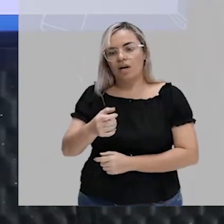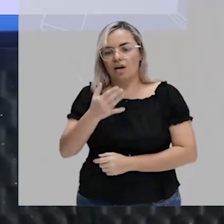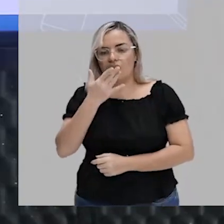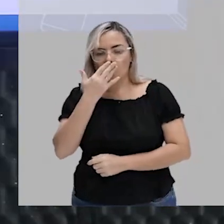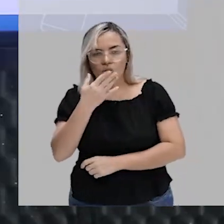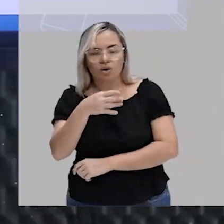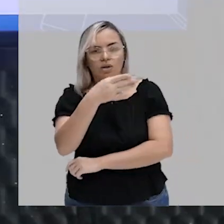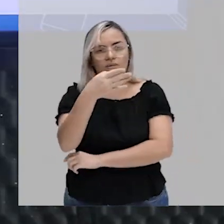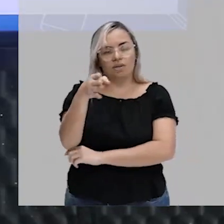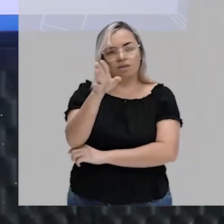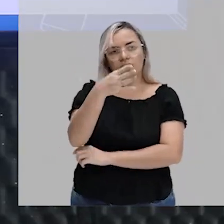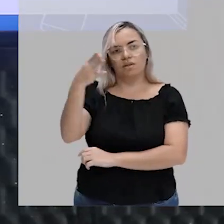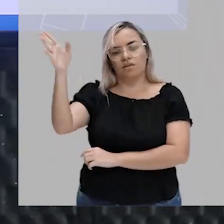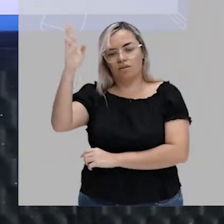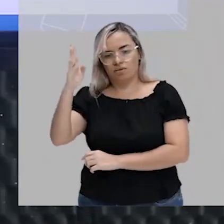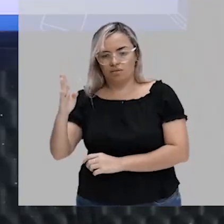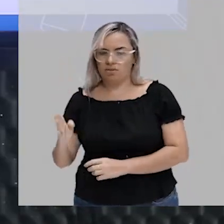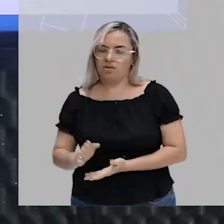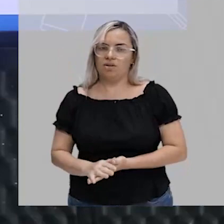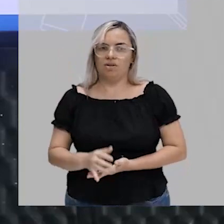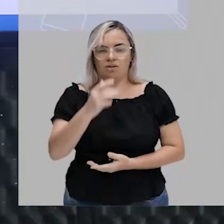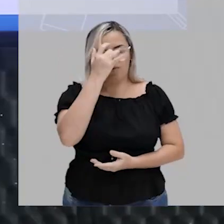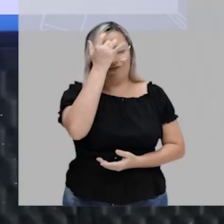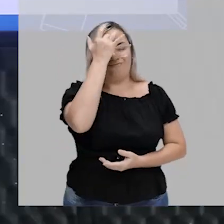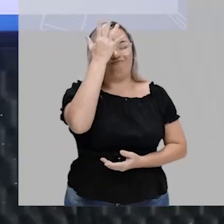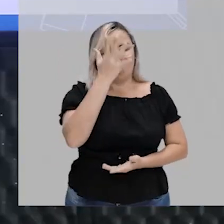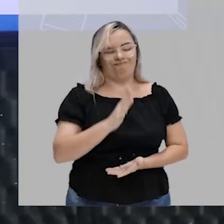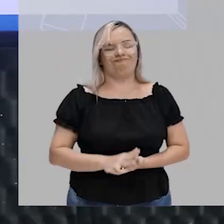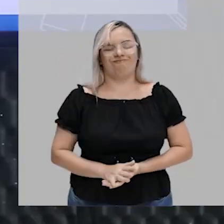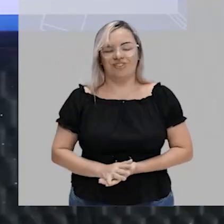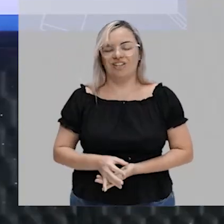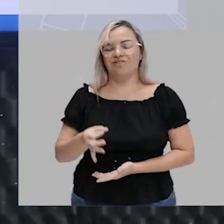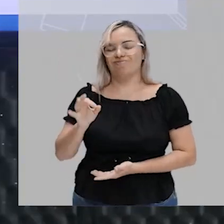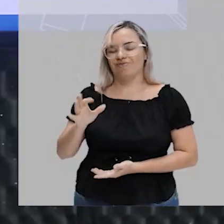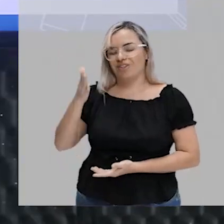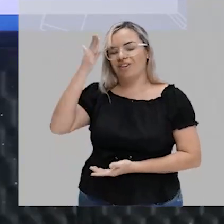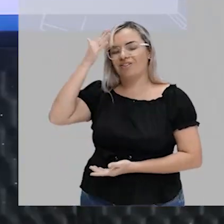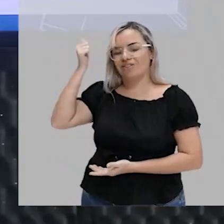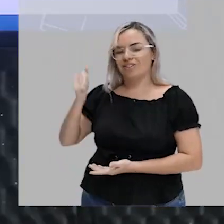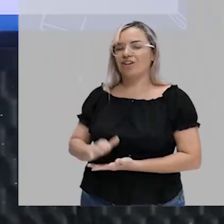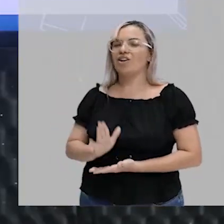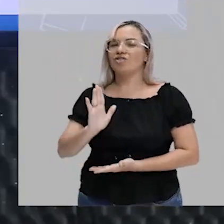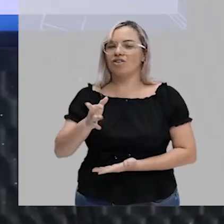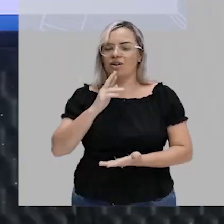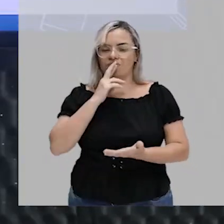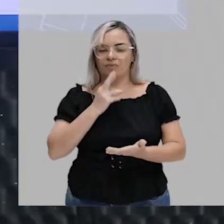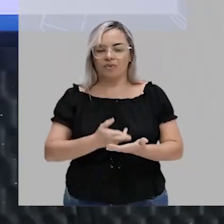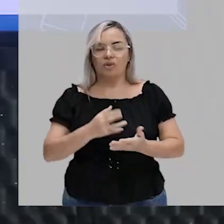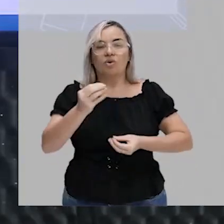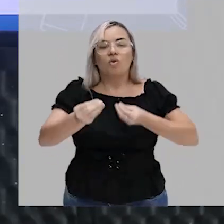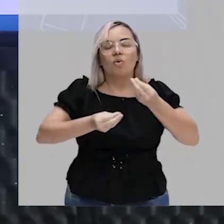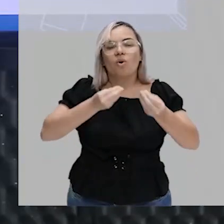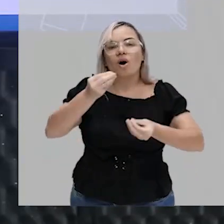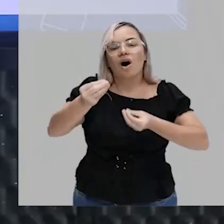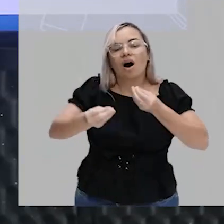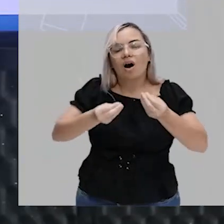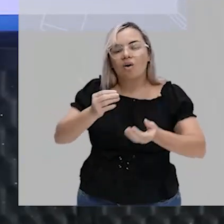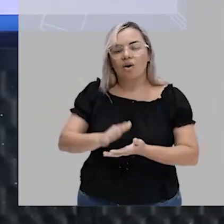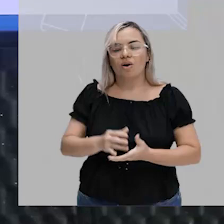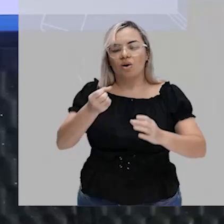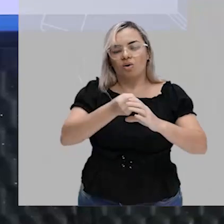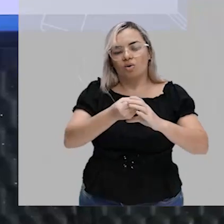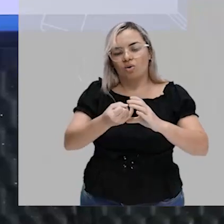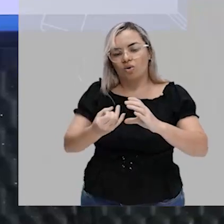bandeira brasileira. Ah, esse aí, tenho certeza que você, você já respondeu, né, então, o conjunto B